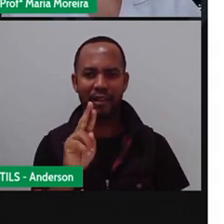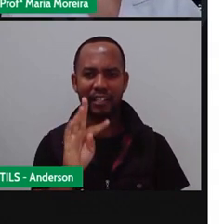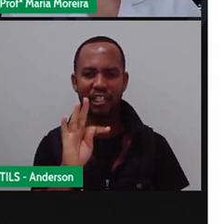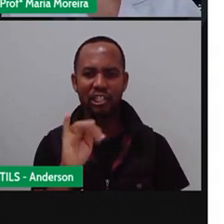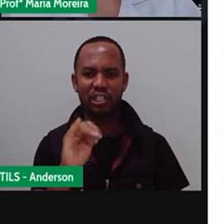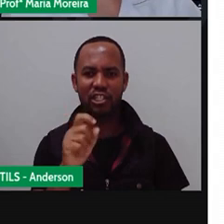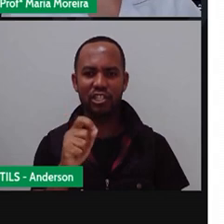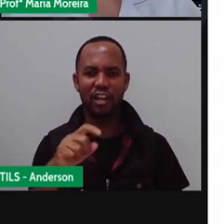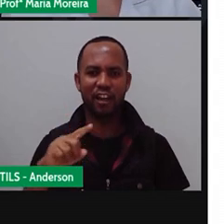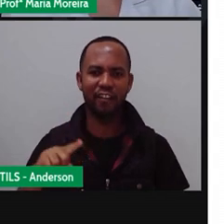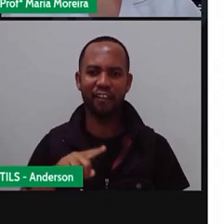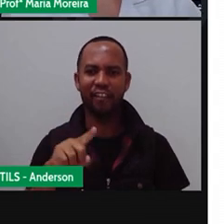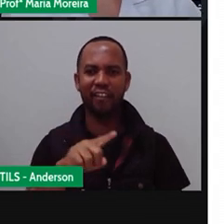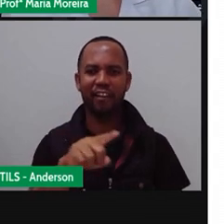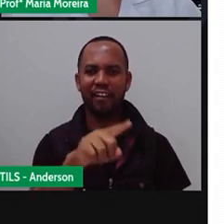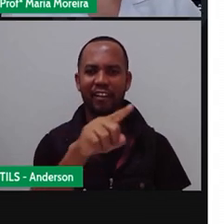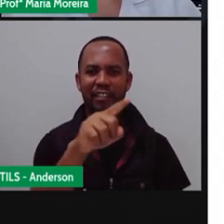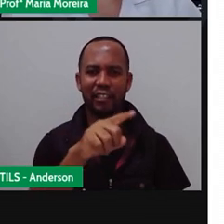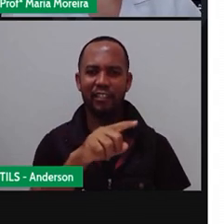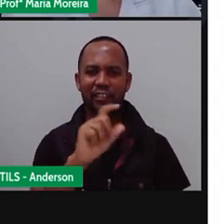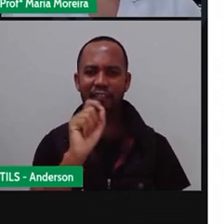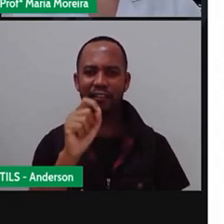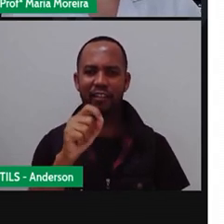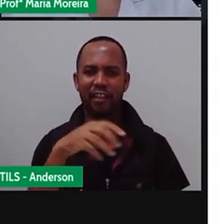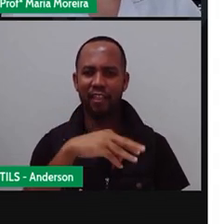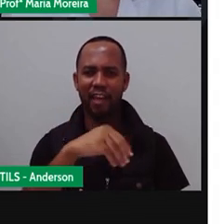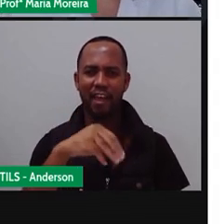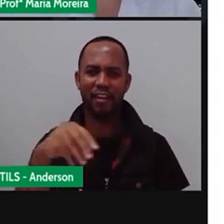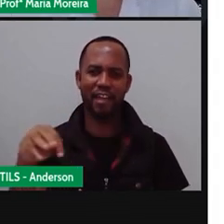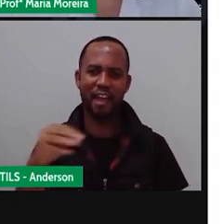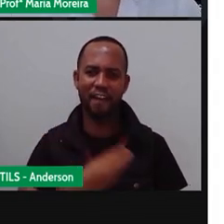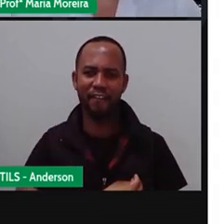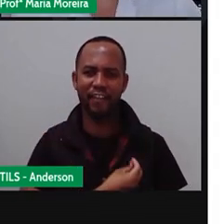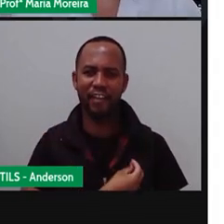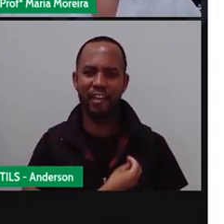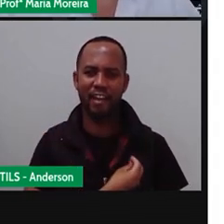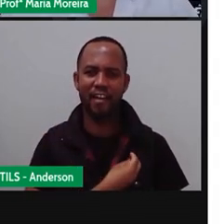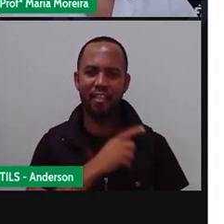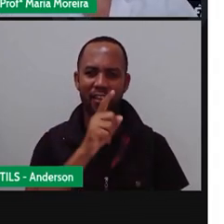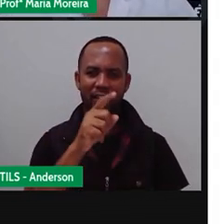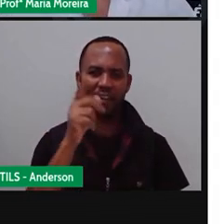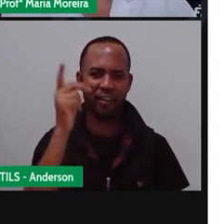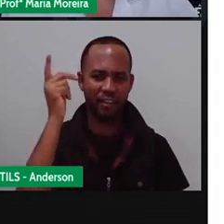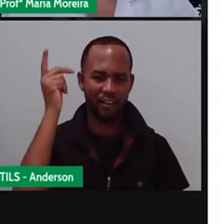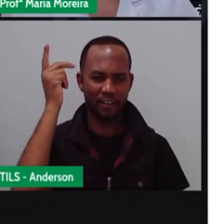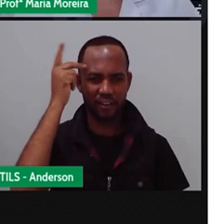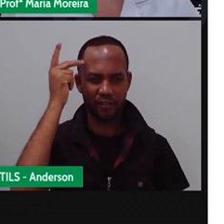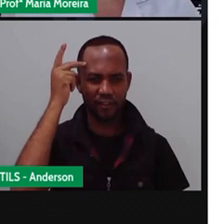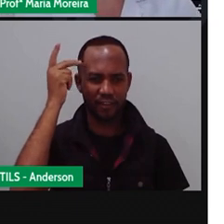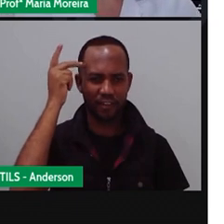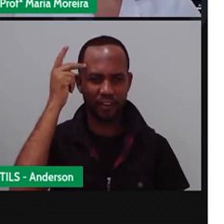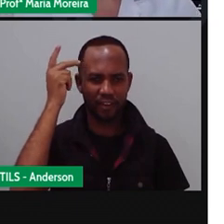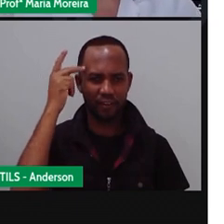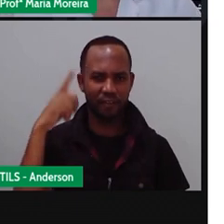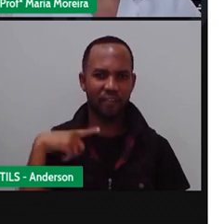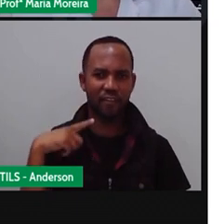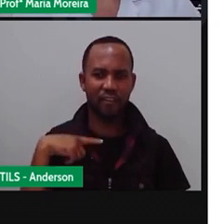se estendem por aproximadamente 200 km, que é ir em Salvador e voltar. 200 km é